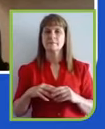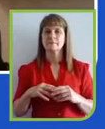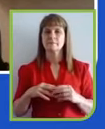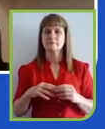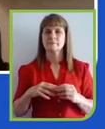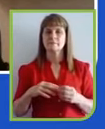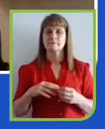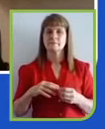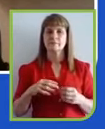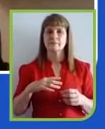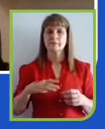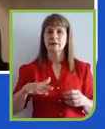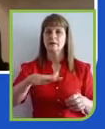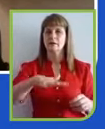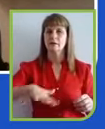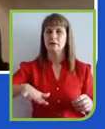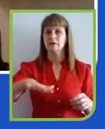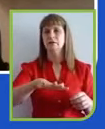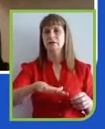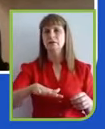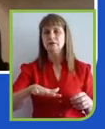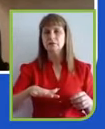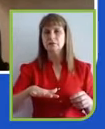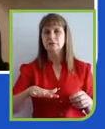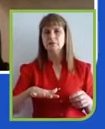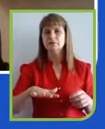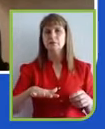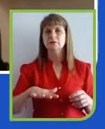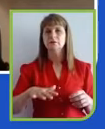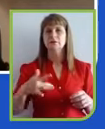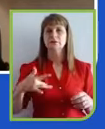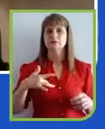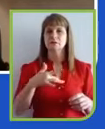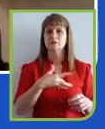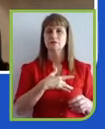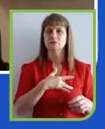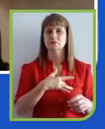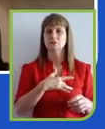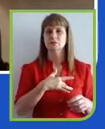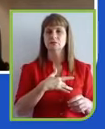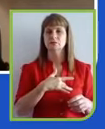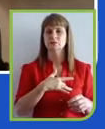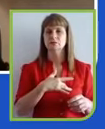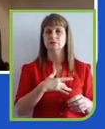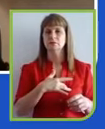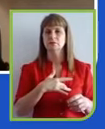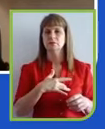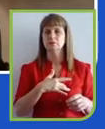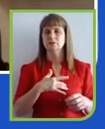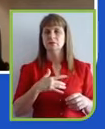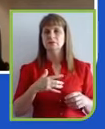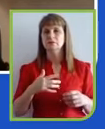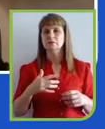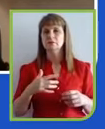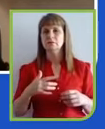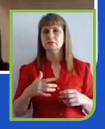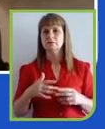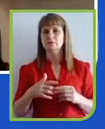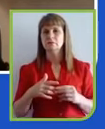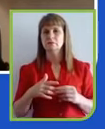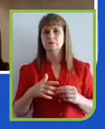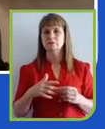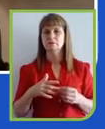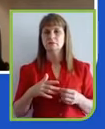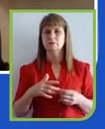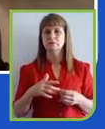de saúde, de insumos para hospitais públicos, inclusive respiradores,